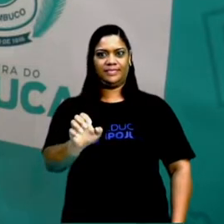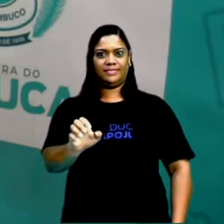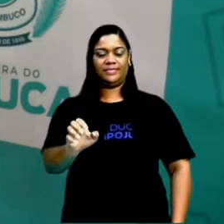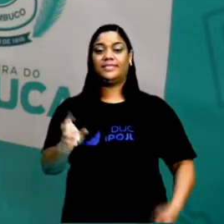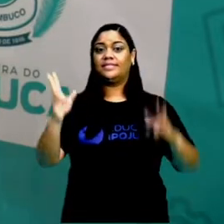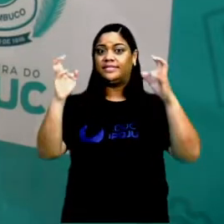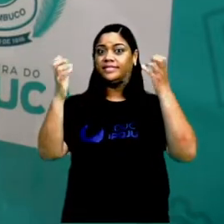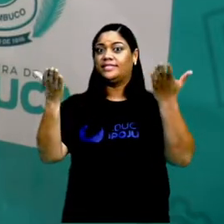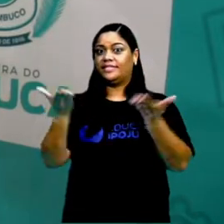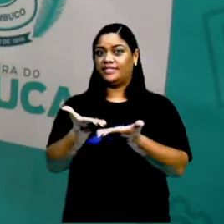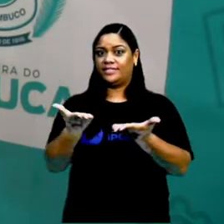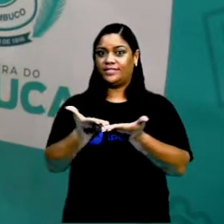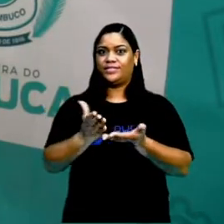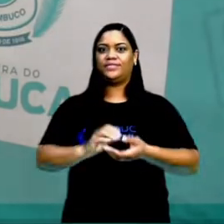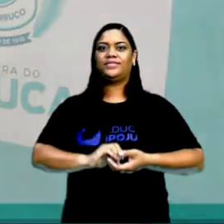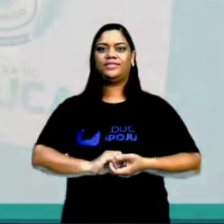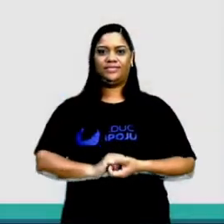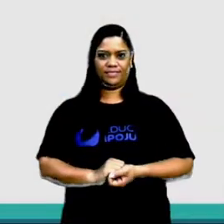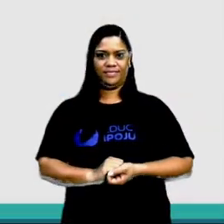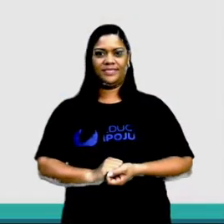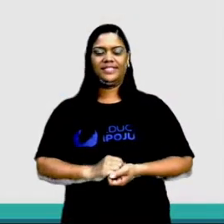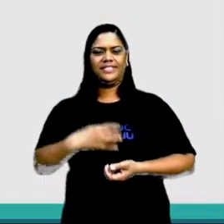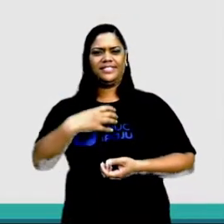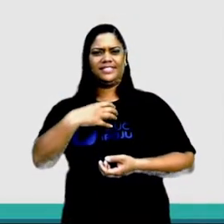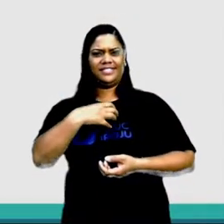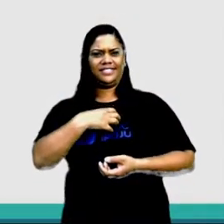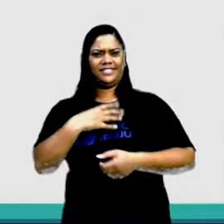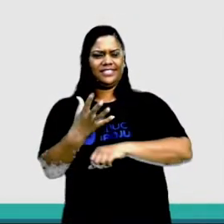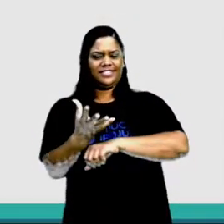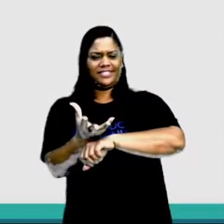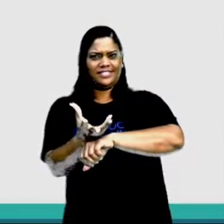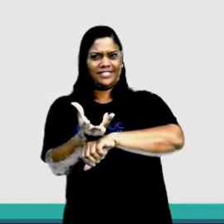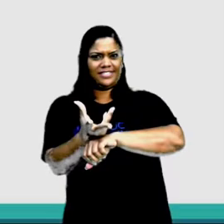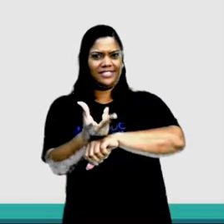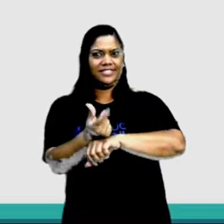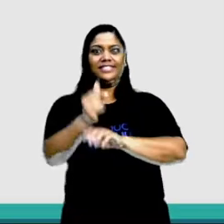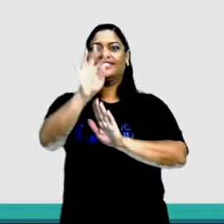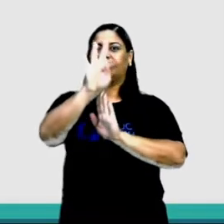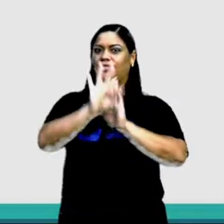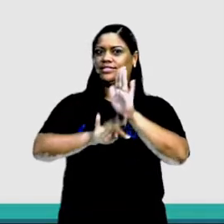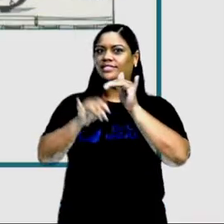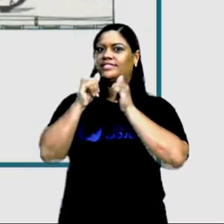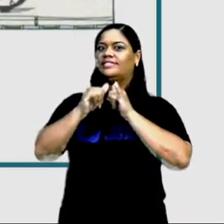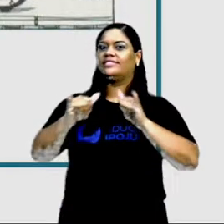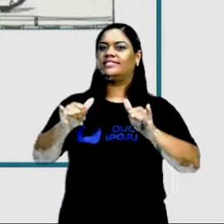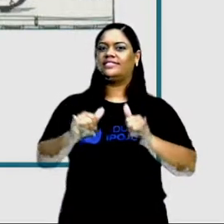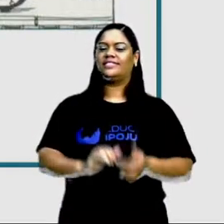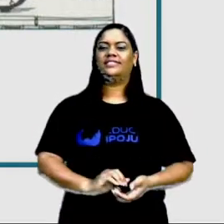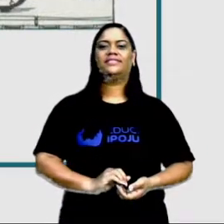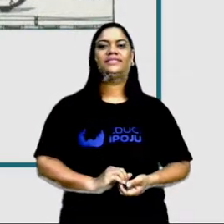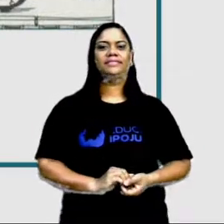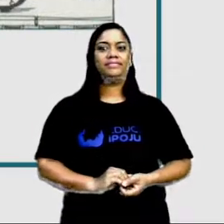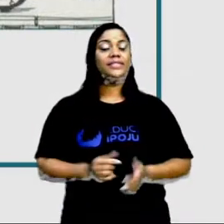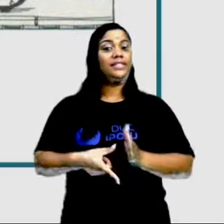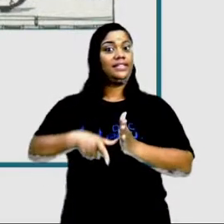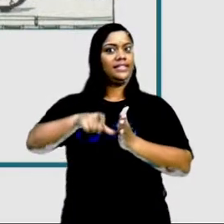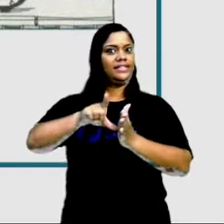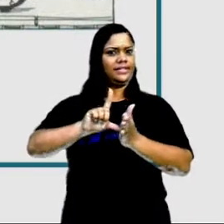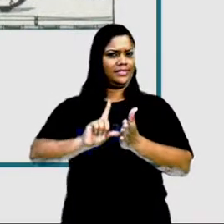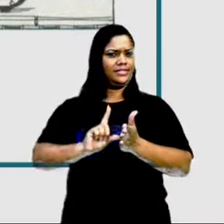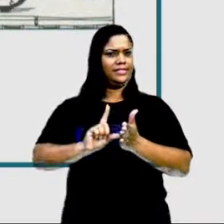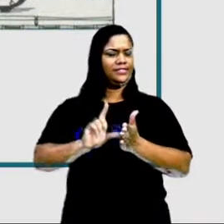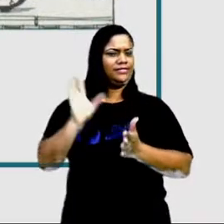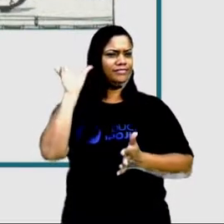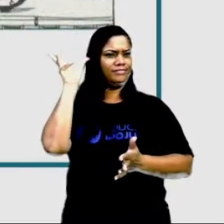Temática da aula de hoje, efeitos de sentido persuasivo dos textos publicitários. Mas antes, vamos